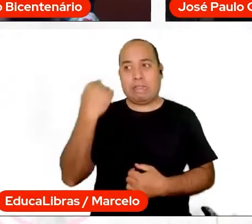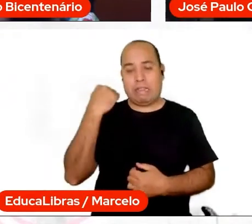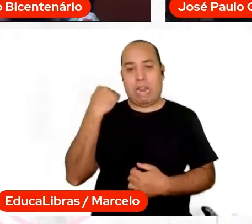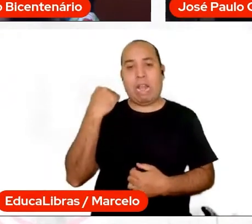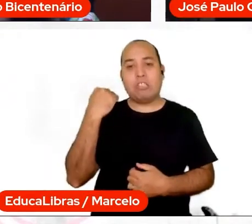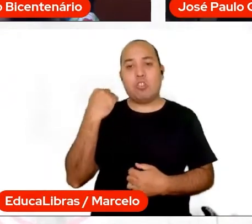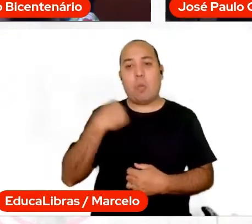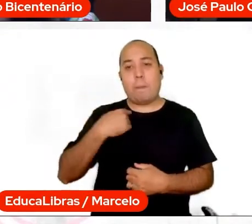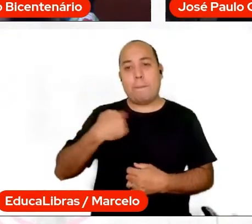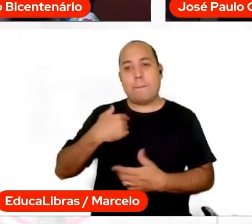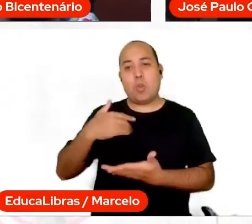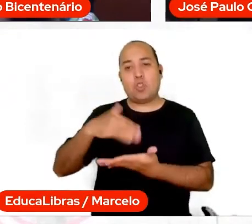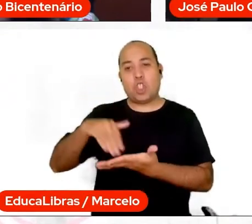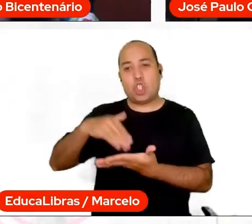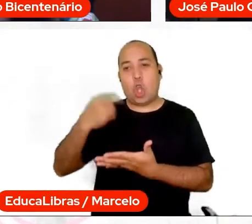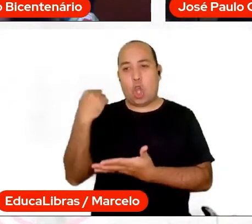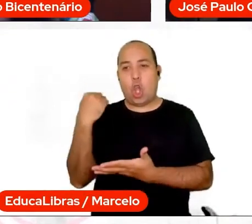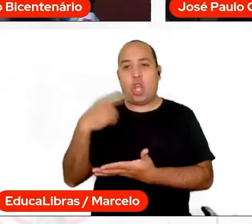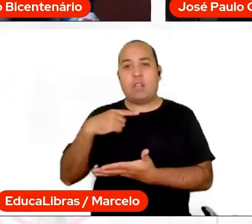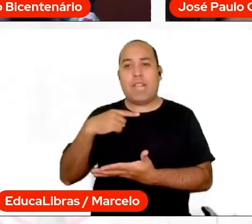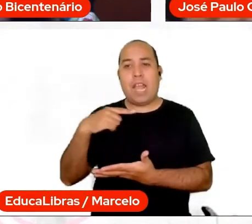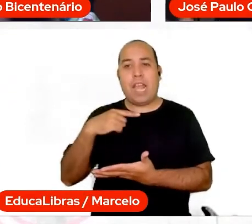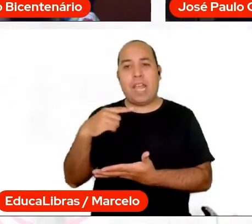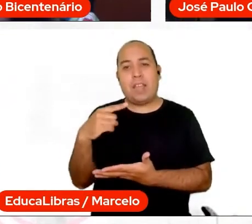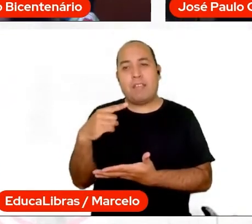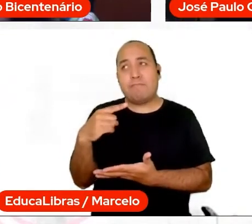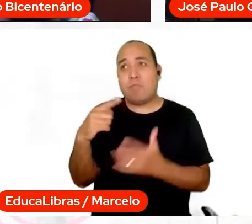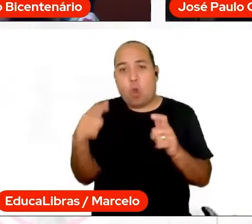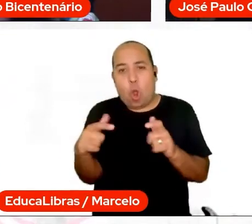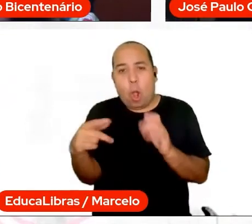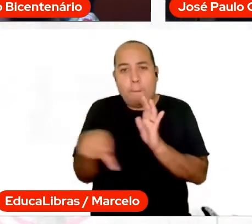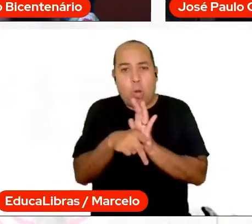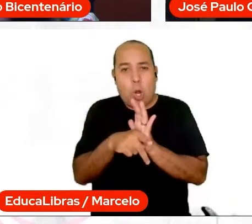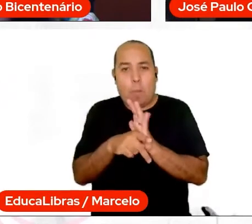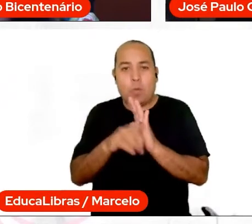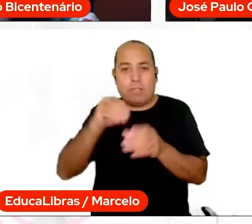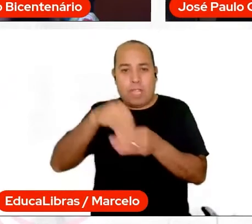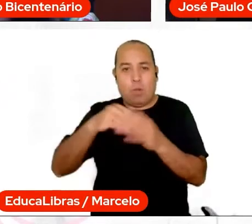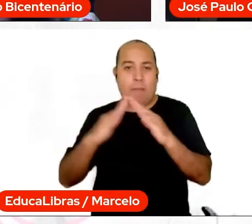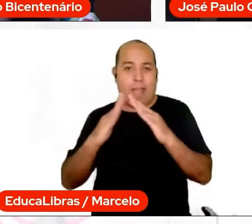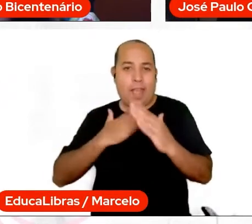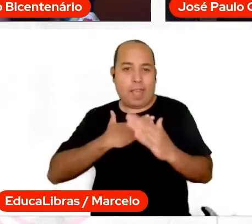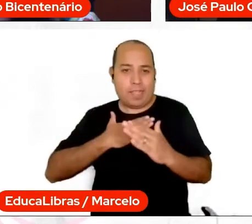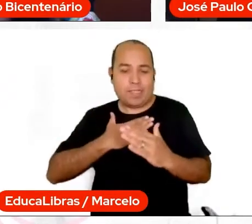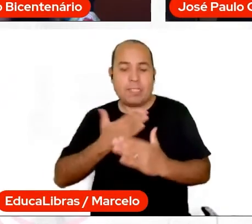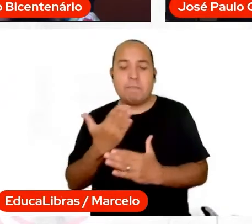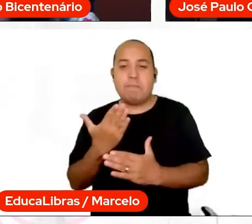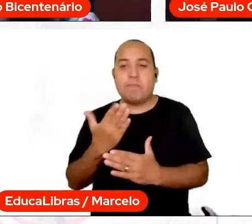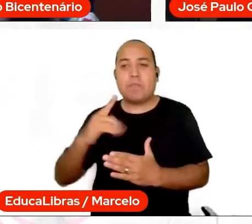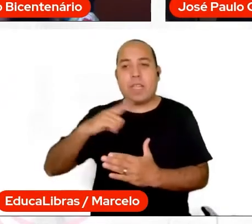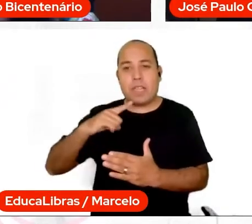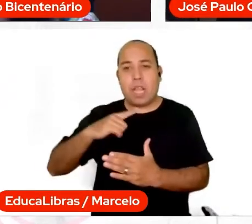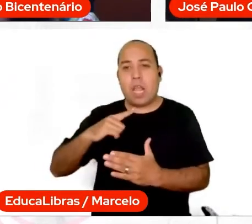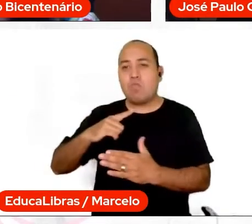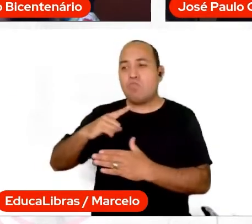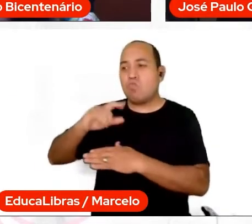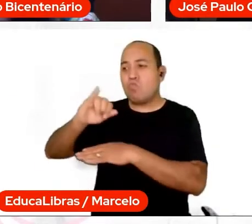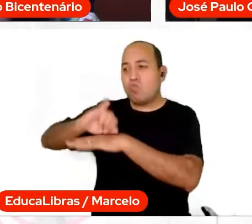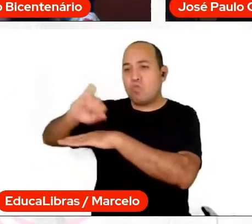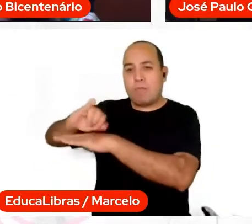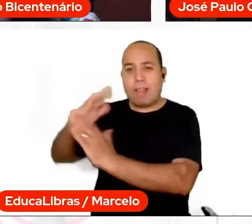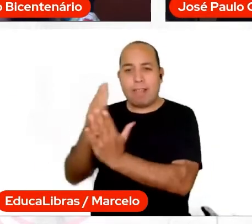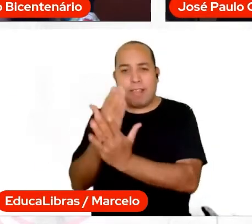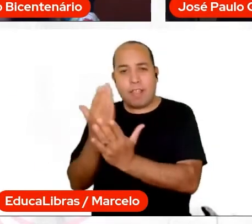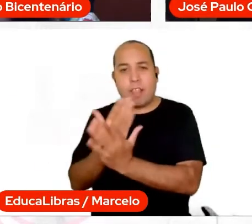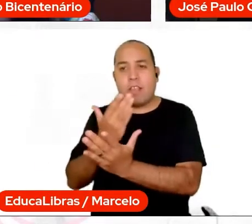escritório, aqui em casa, onde eu tenho um local de trabalho, onde eu coloco lá os meus estudos, os meus livros, as minhas